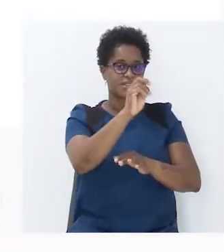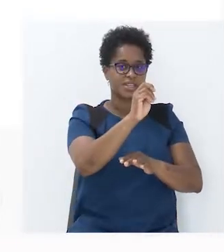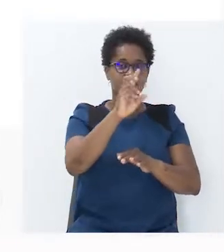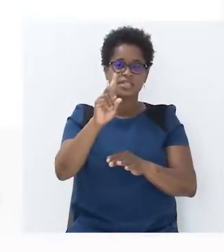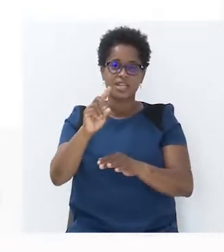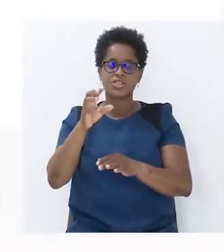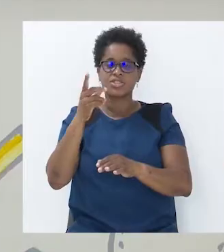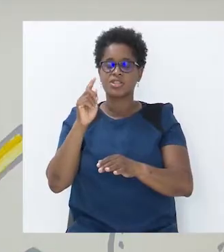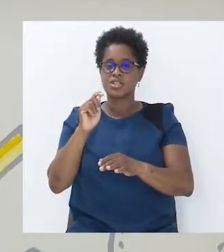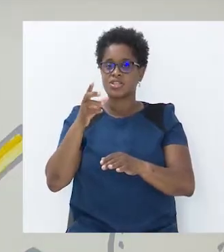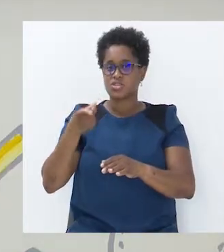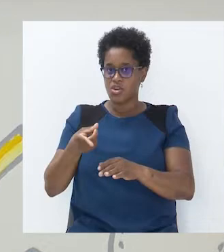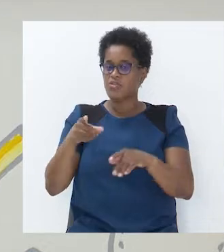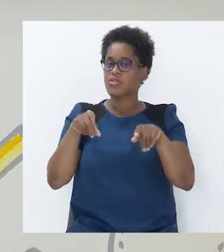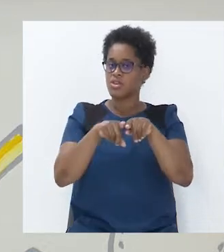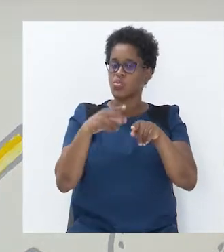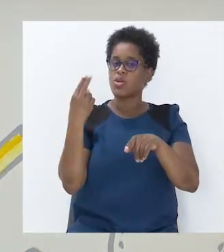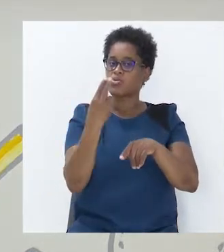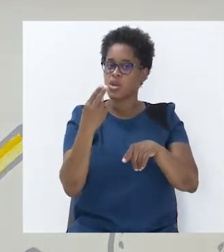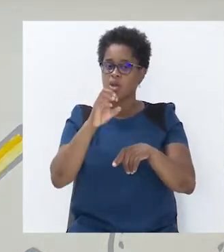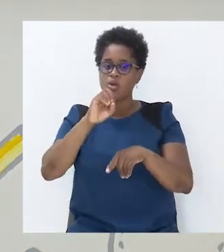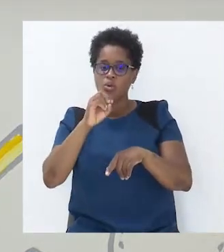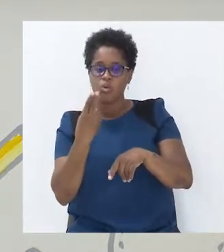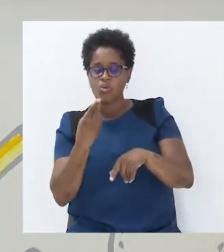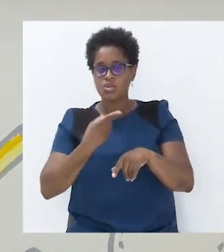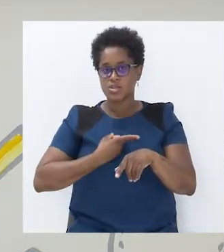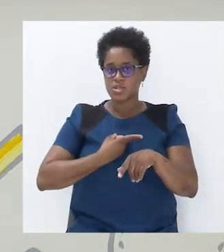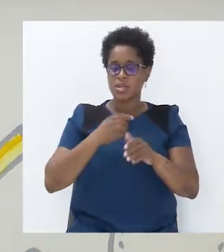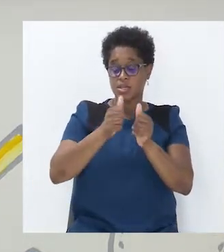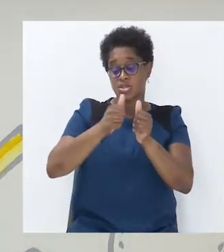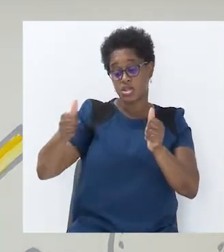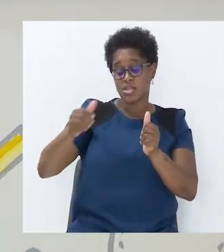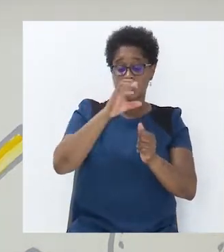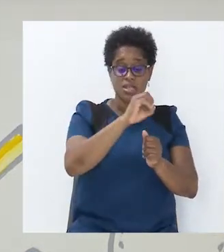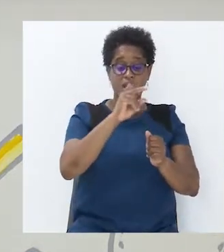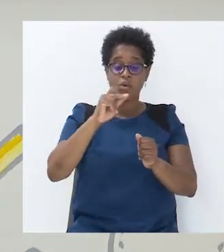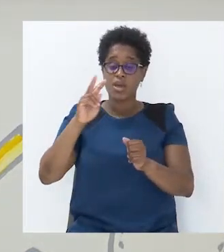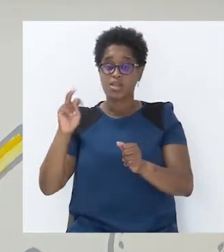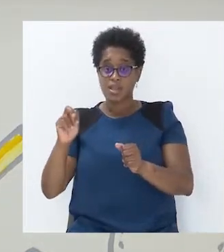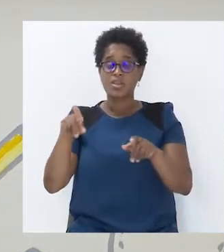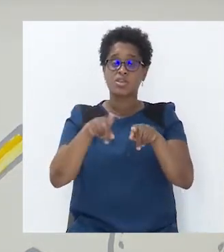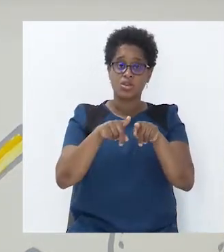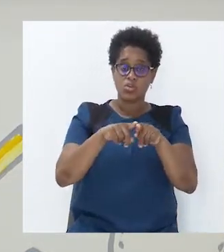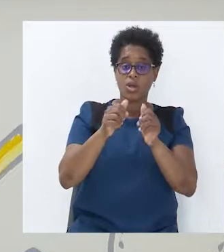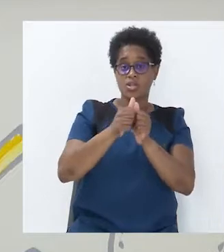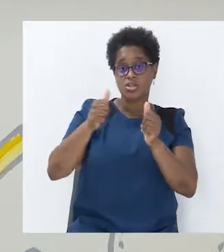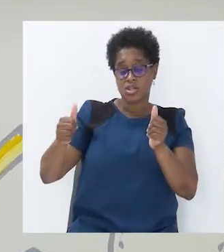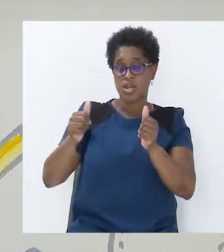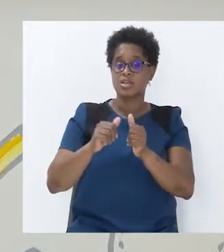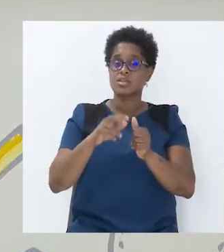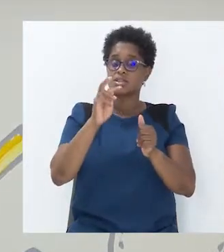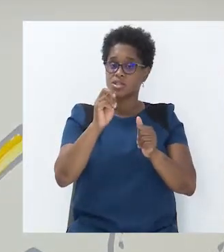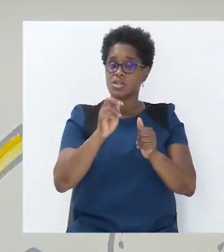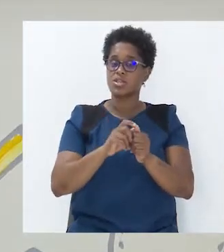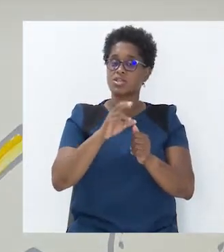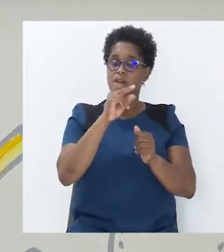na mesma unidade, ou seja, a distância de 0 até 3 é a mesma distância de 3 a 6